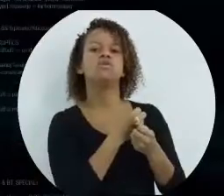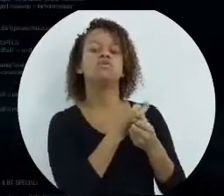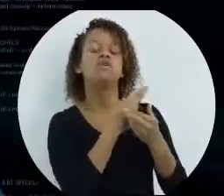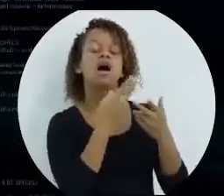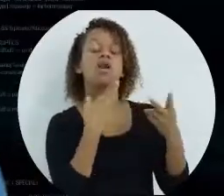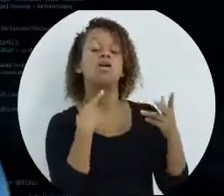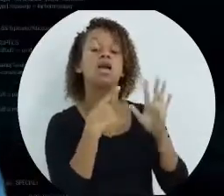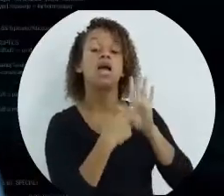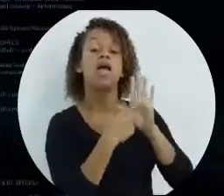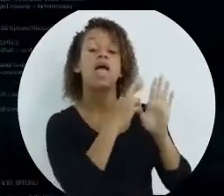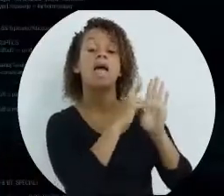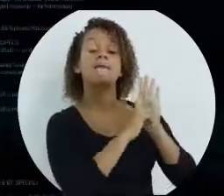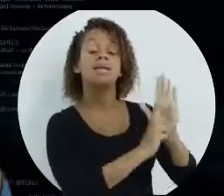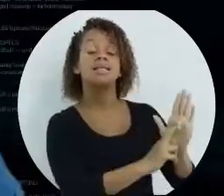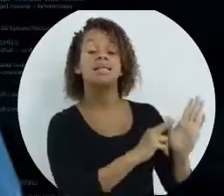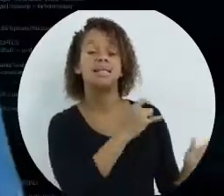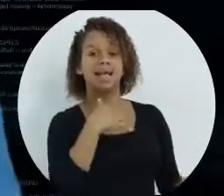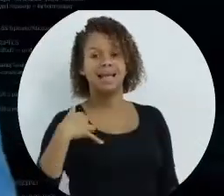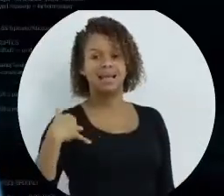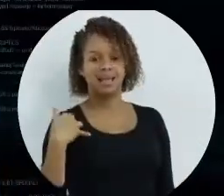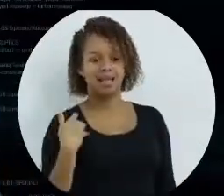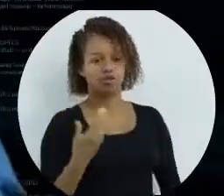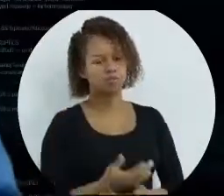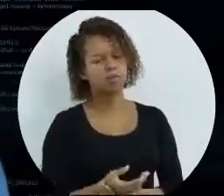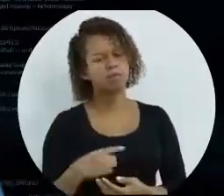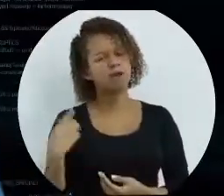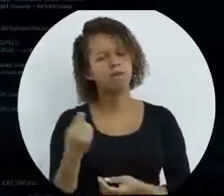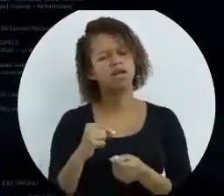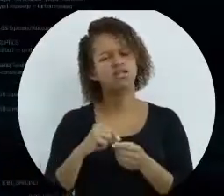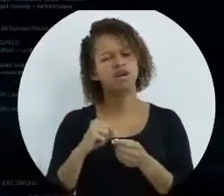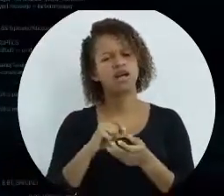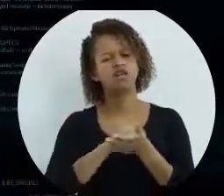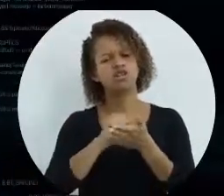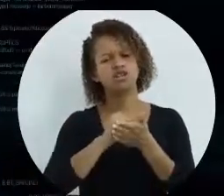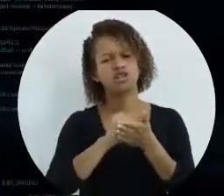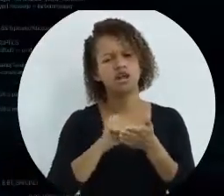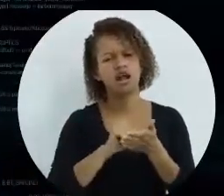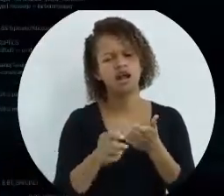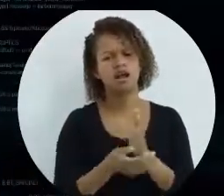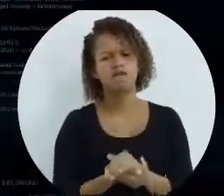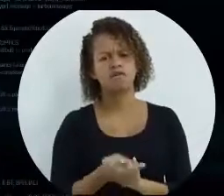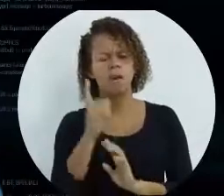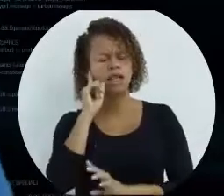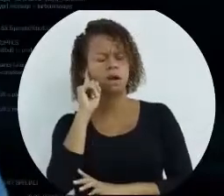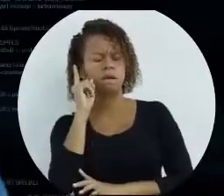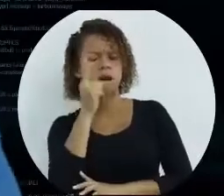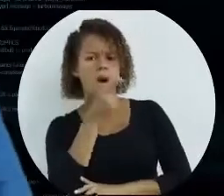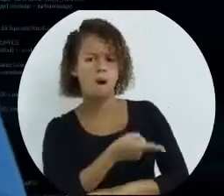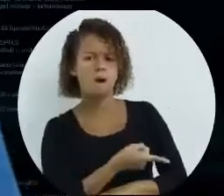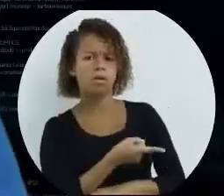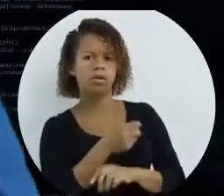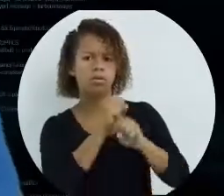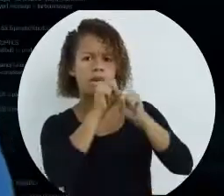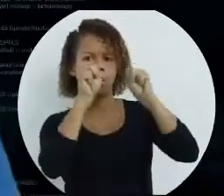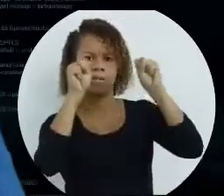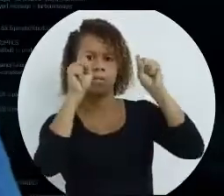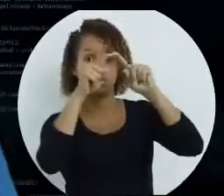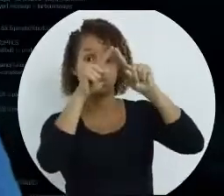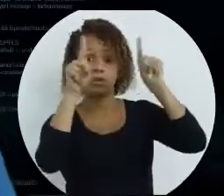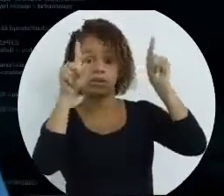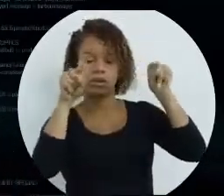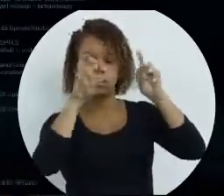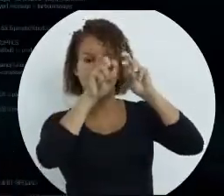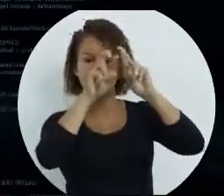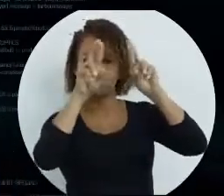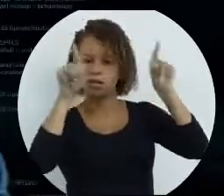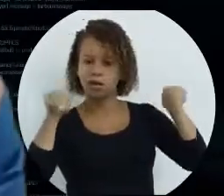representam idade. E como é a gente faz isso? Como é a gente escreve? Como é que a gente dá uma ordem para o computador criar essa variável